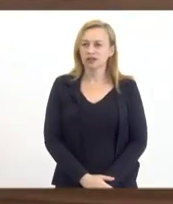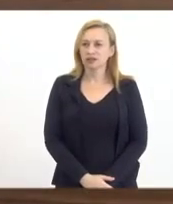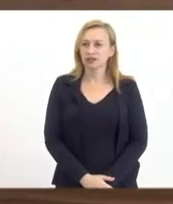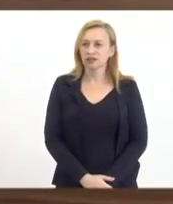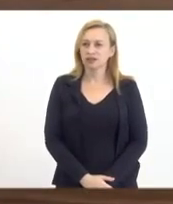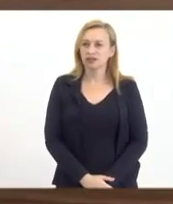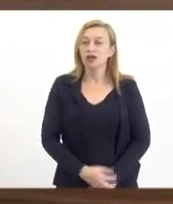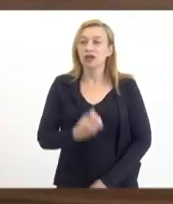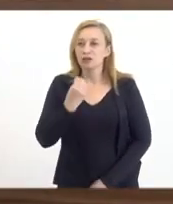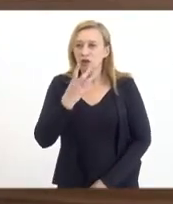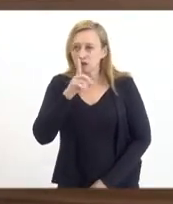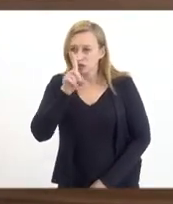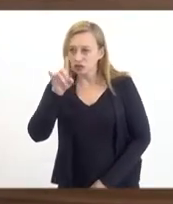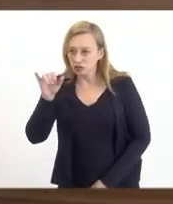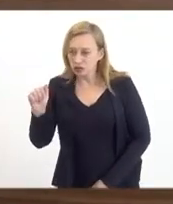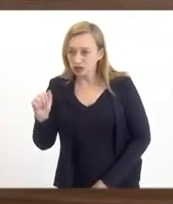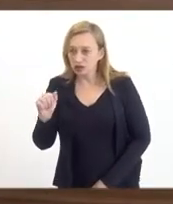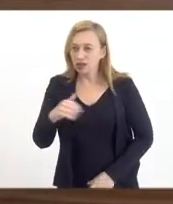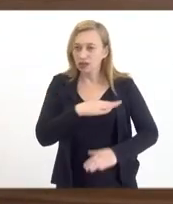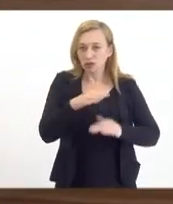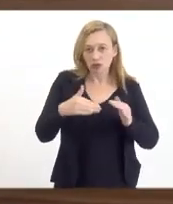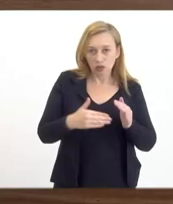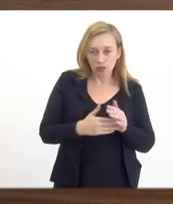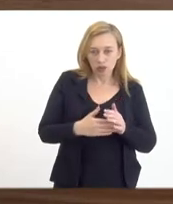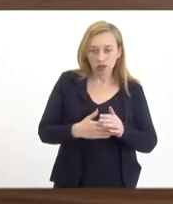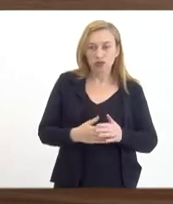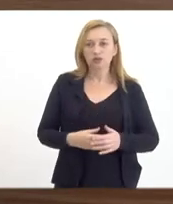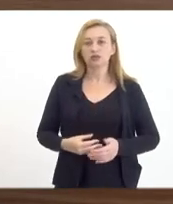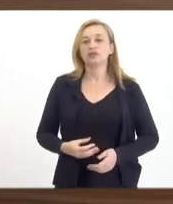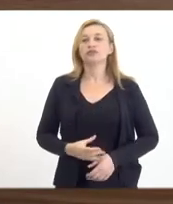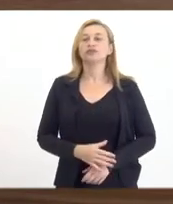Bom dia, senhores e senhoras, que estão todos presentes.